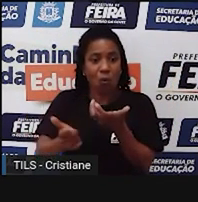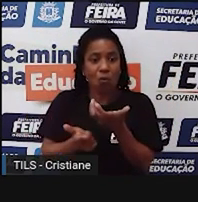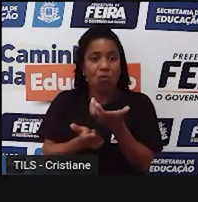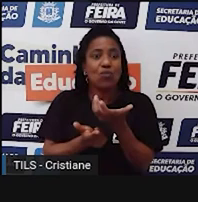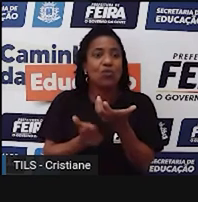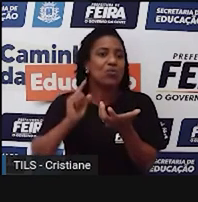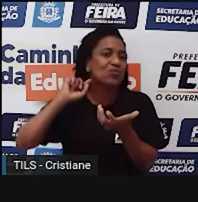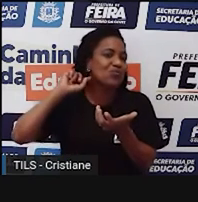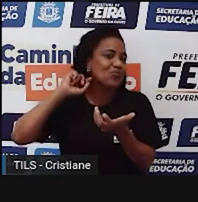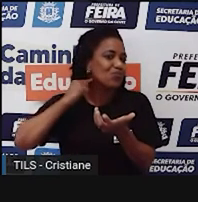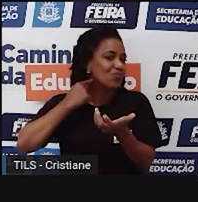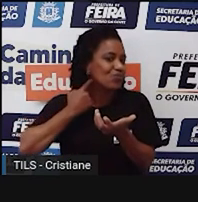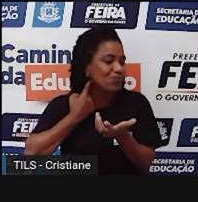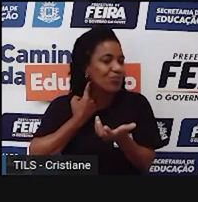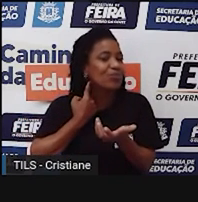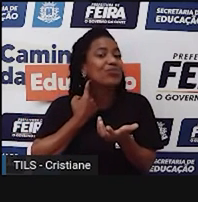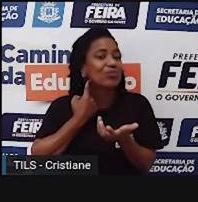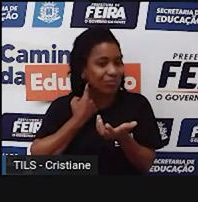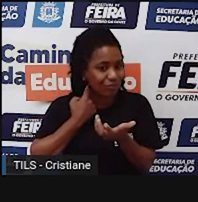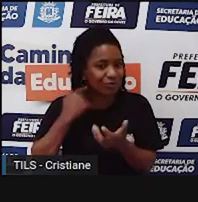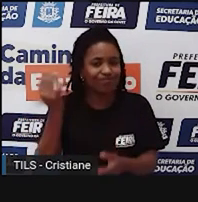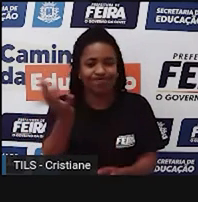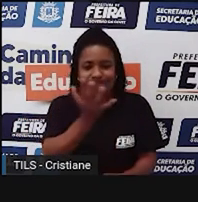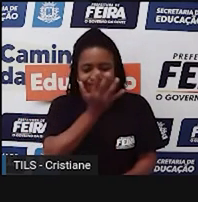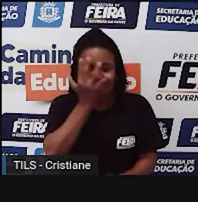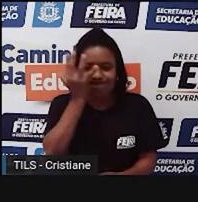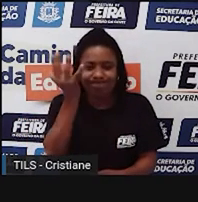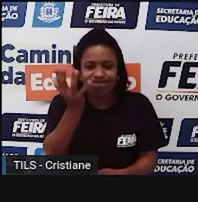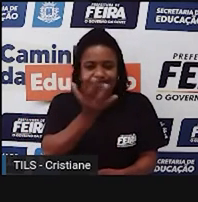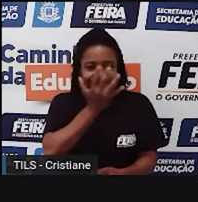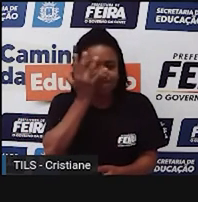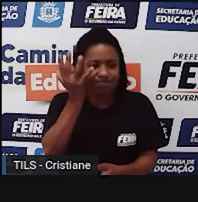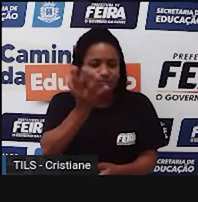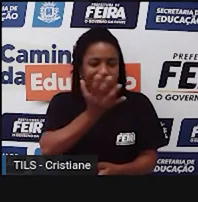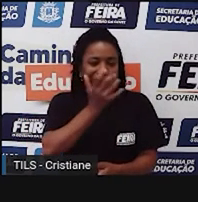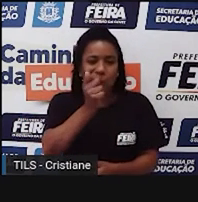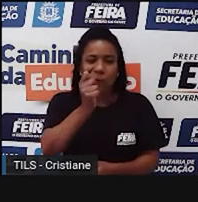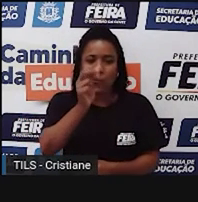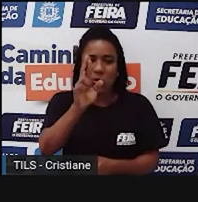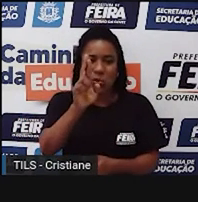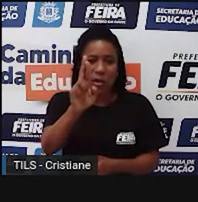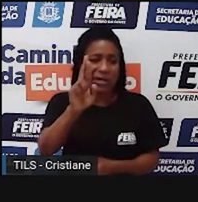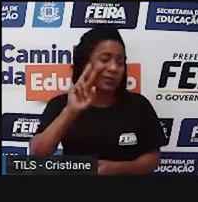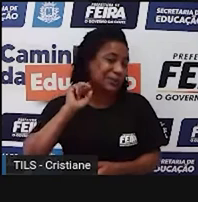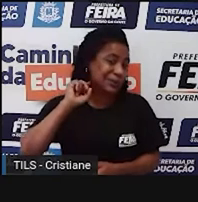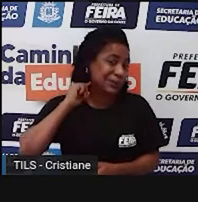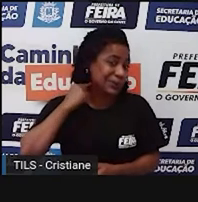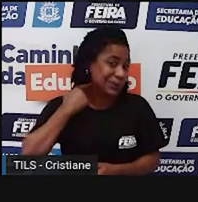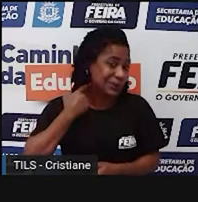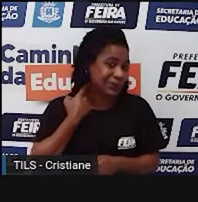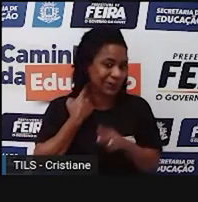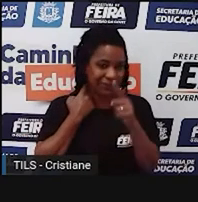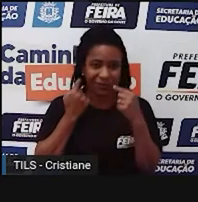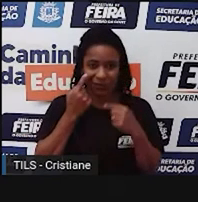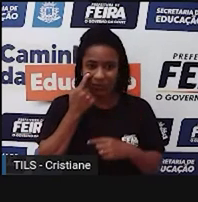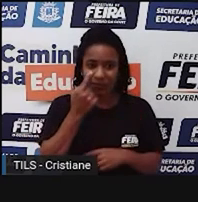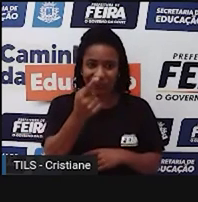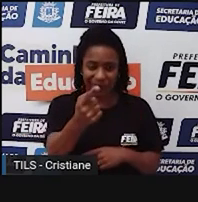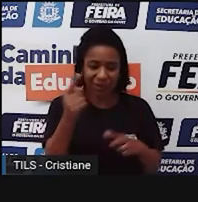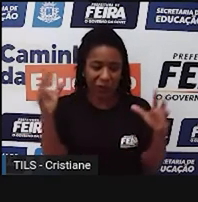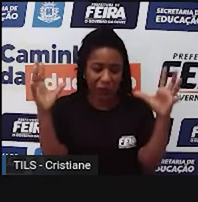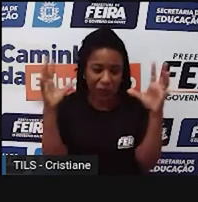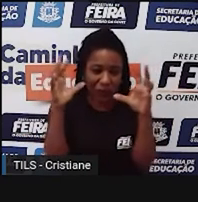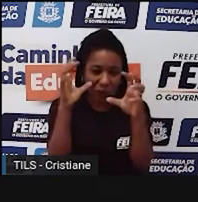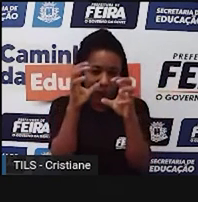às vezes, joga mesmo do jeito que está lá e gera um ar completamente pesado. Vocês estão vendo? Chega até um meio assim, né?